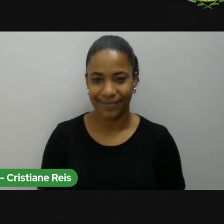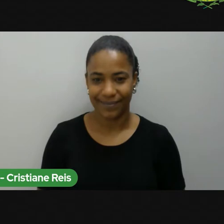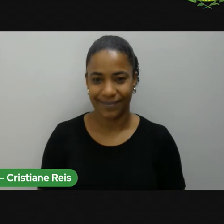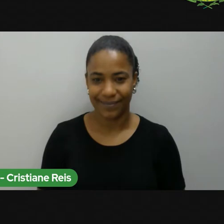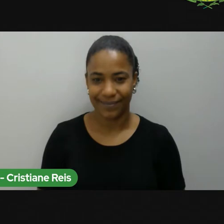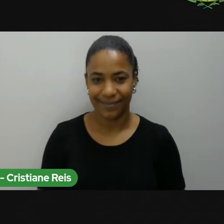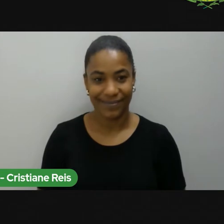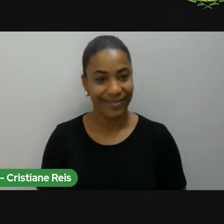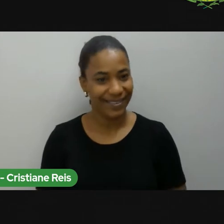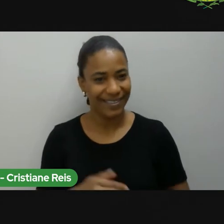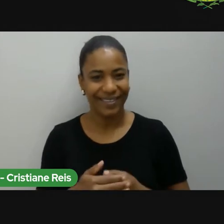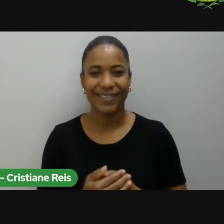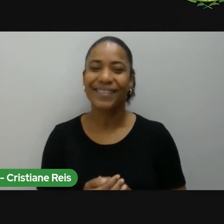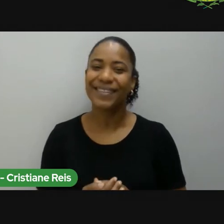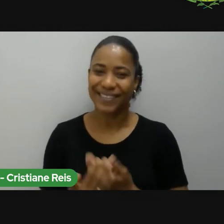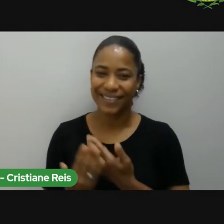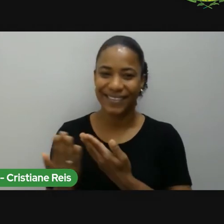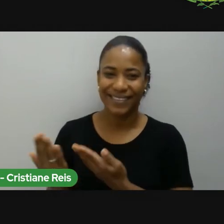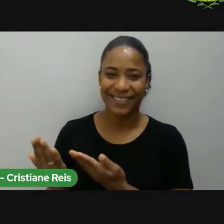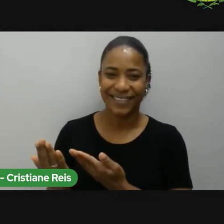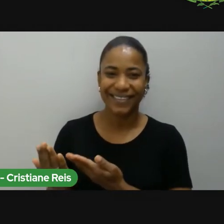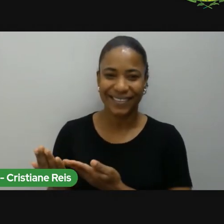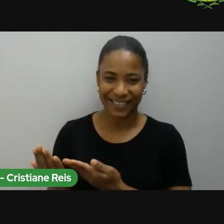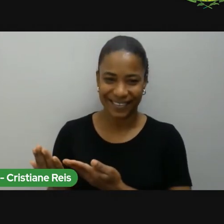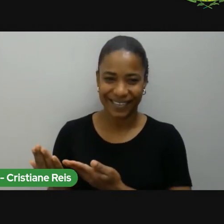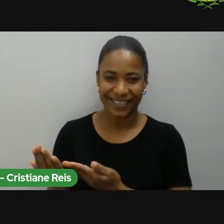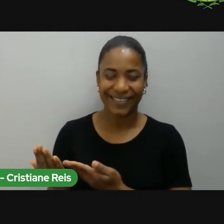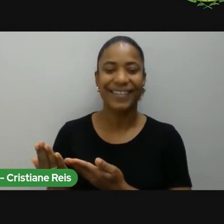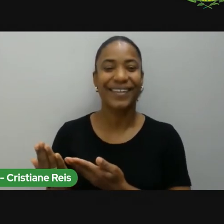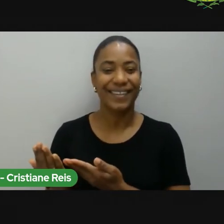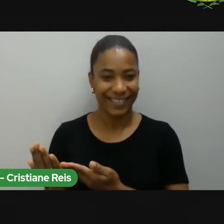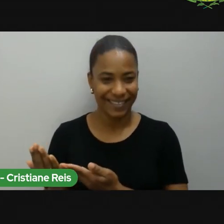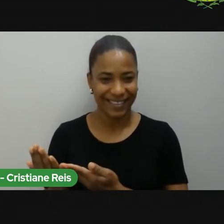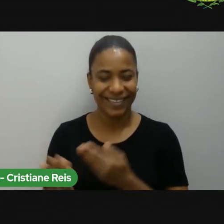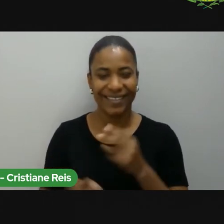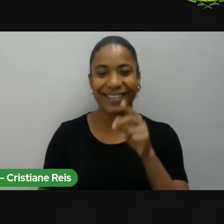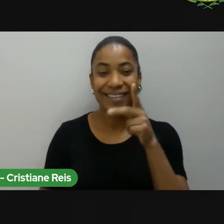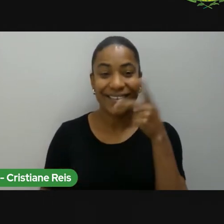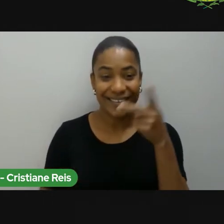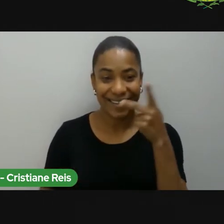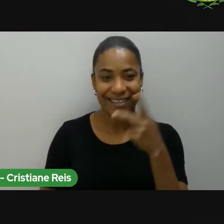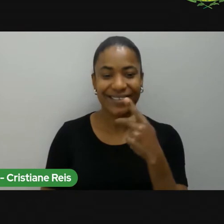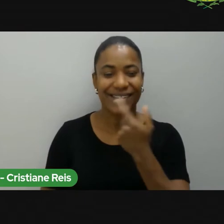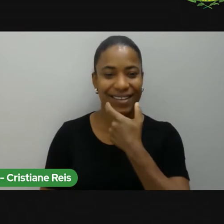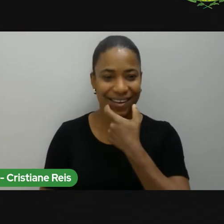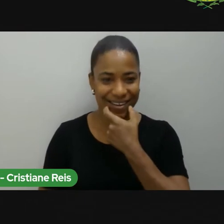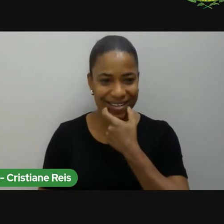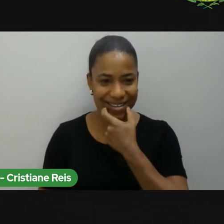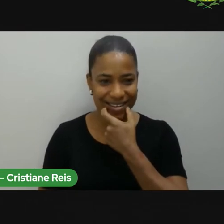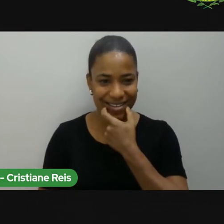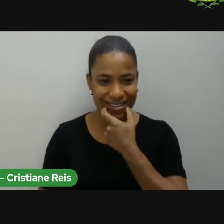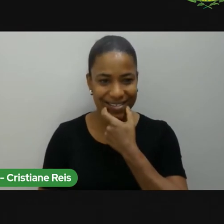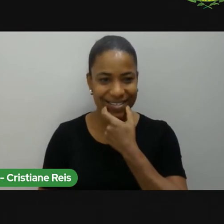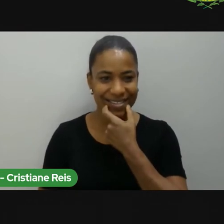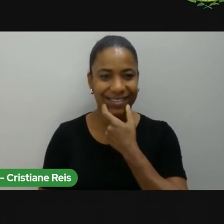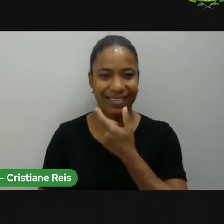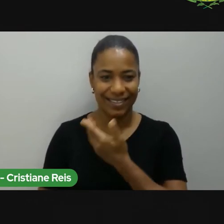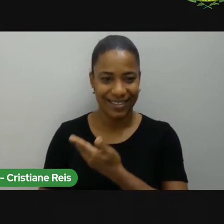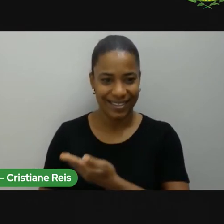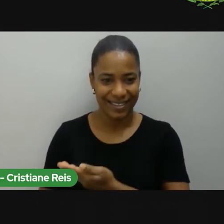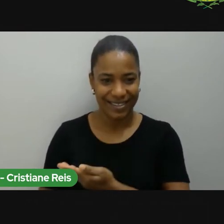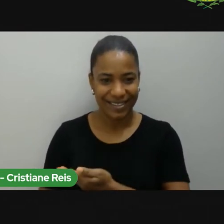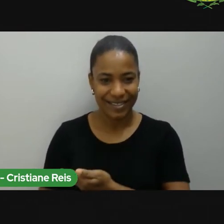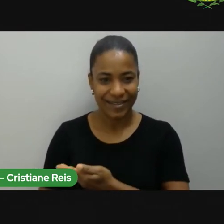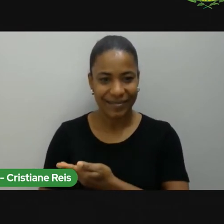Olá, todo mundo. Eu sou Elza Silva. sou inglês. Bem-vindos à nossa